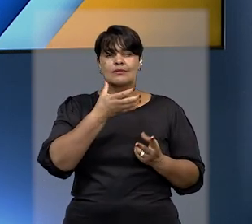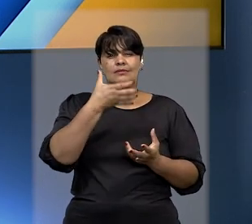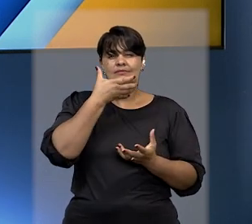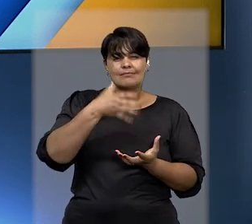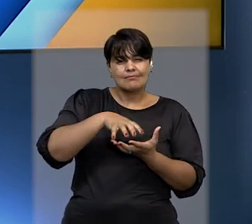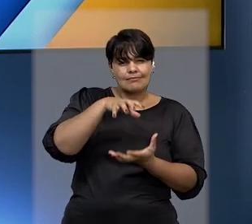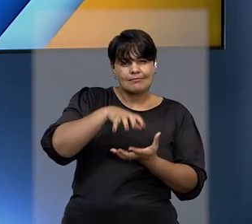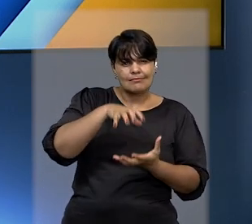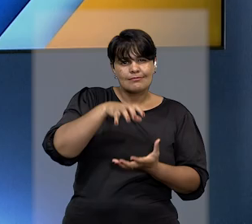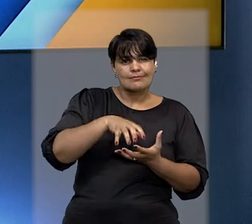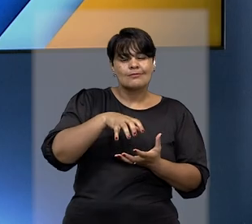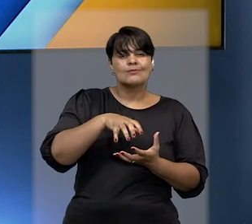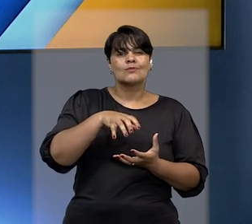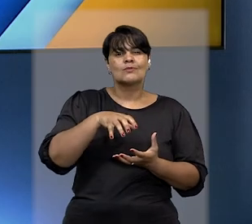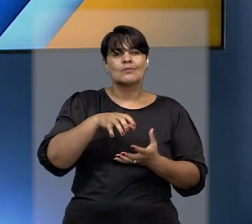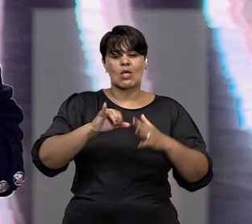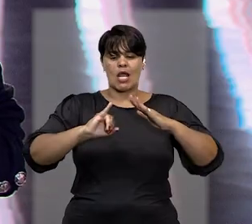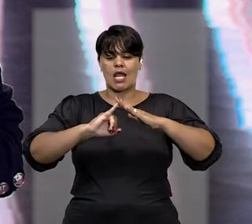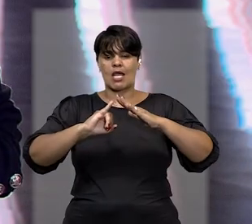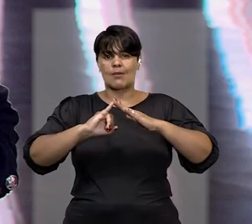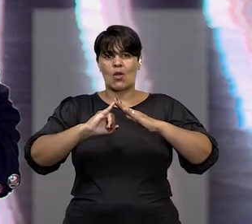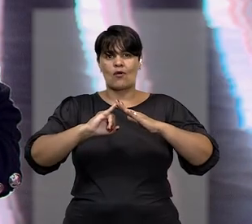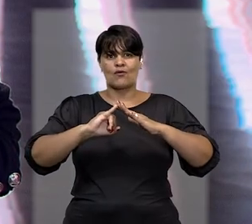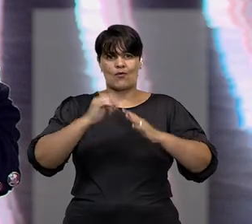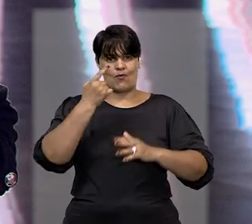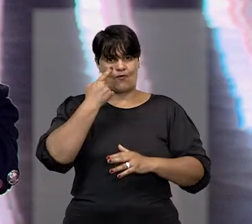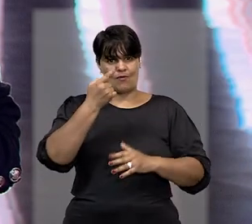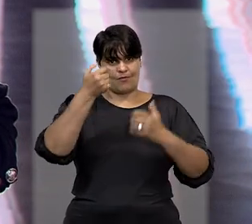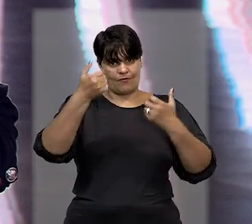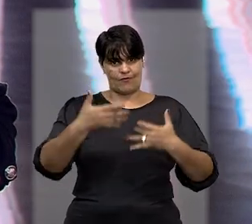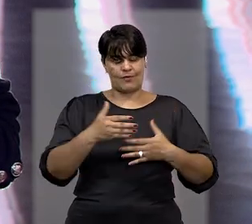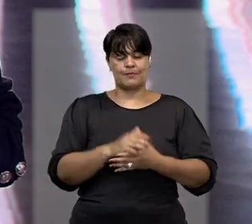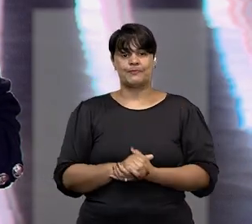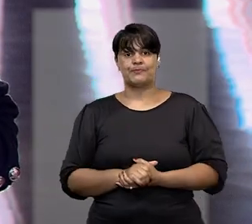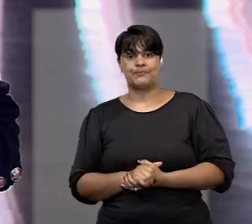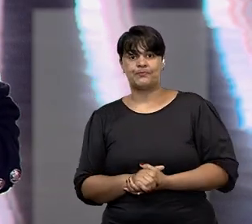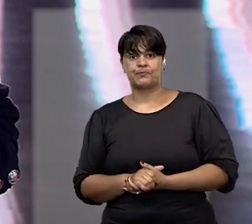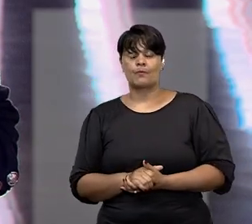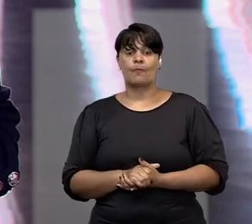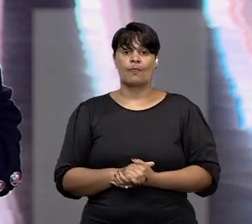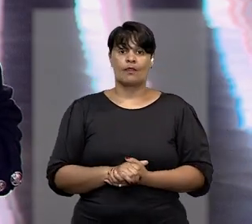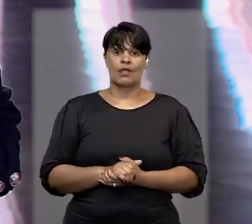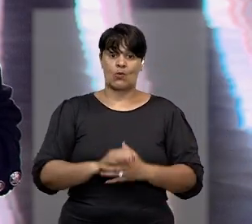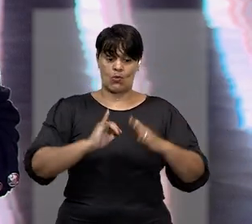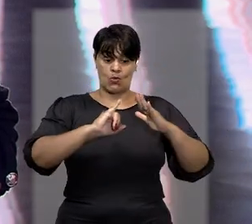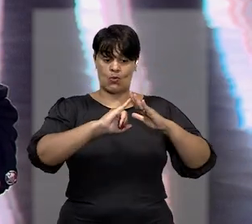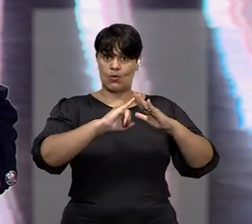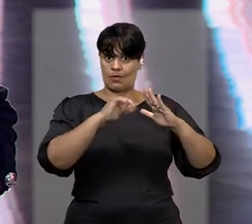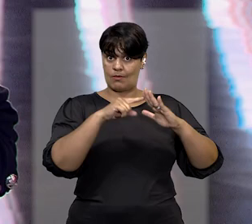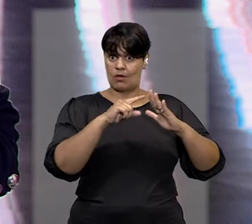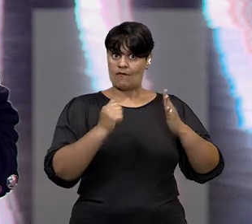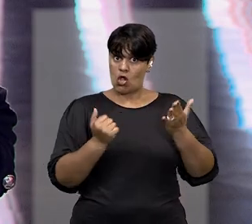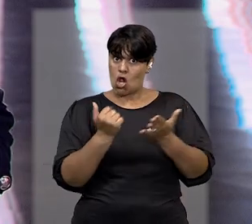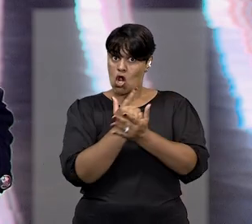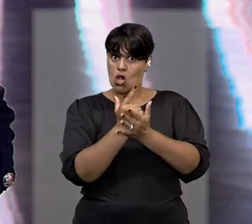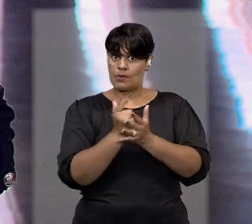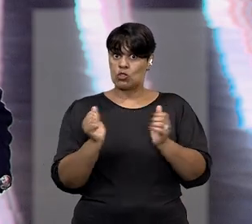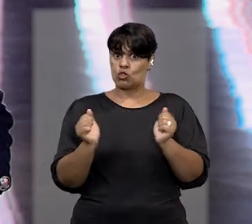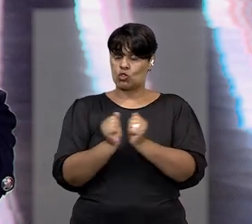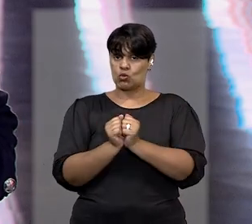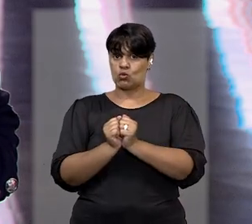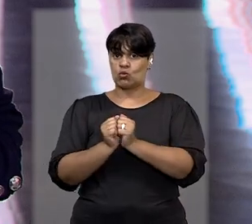está sendo discutido na Justiça. O imóvel foi arrematado junto à Caixa Econômica Federal em procedimento